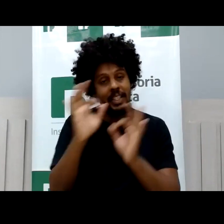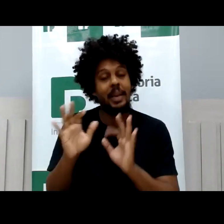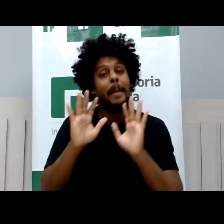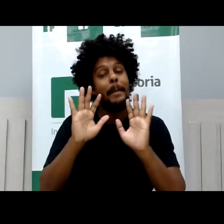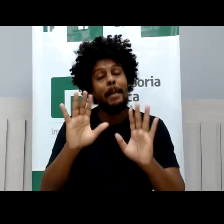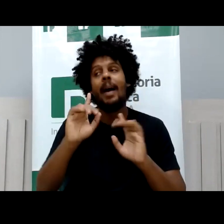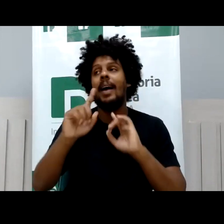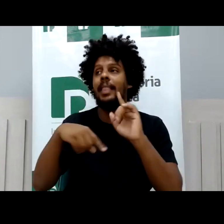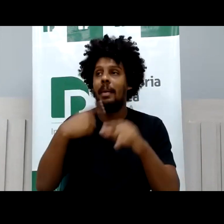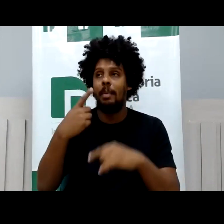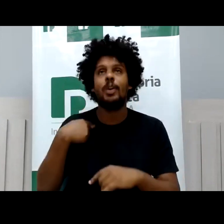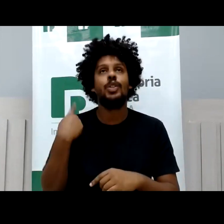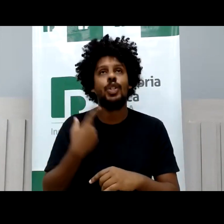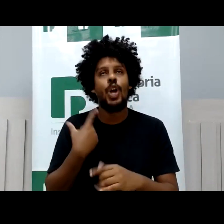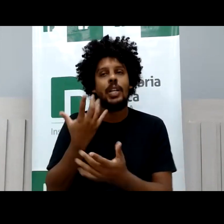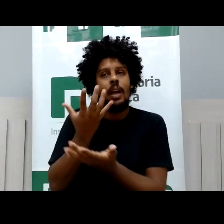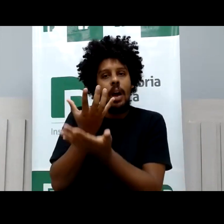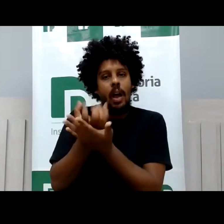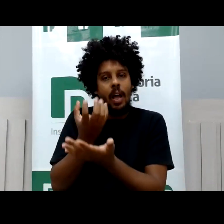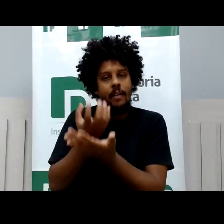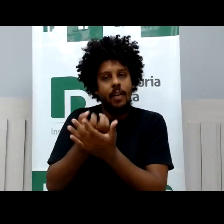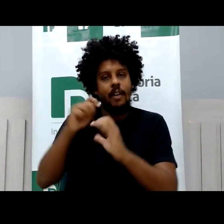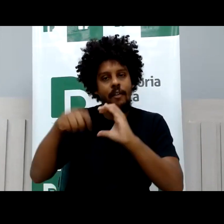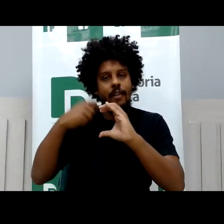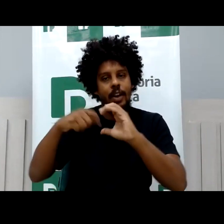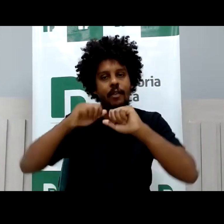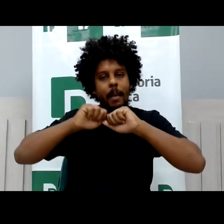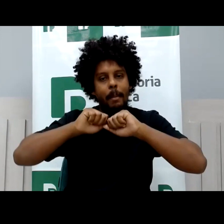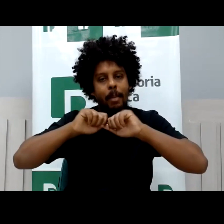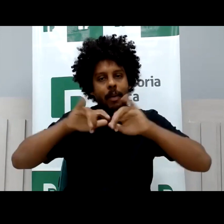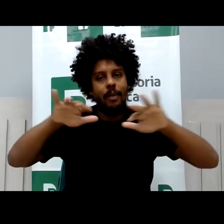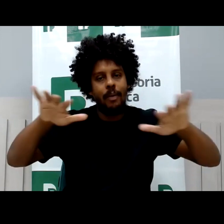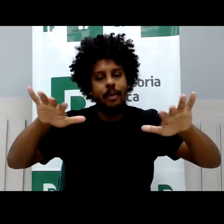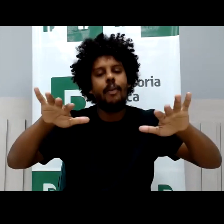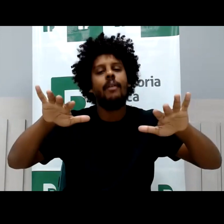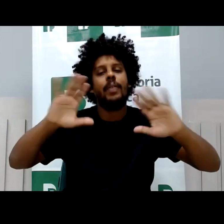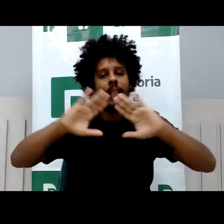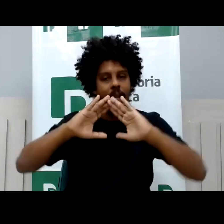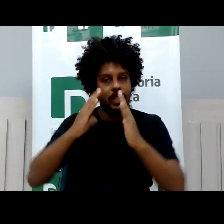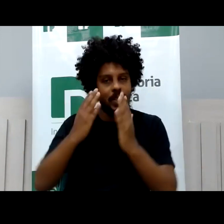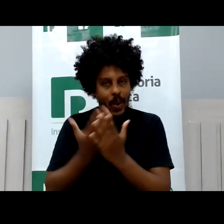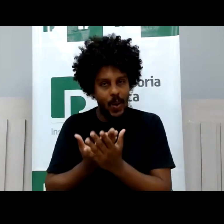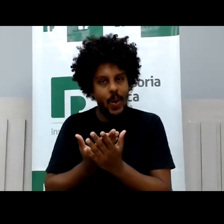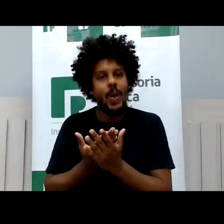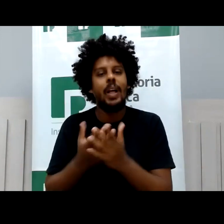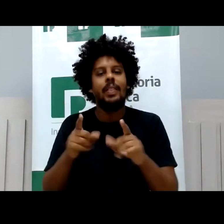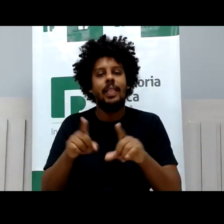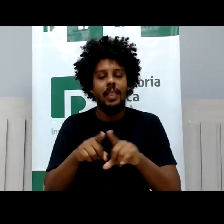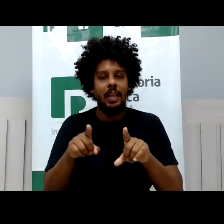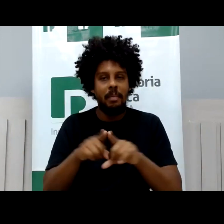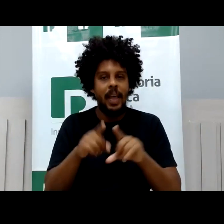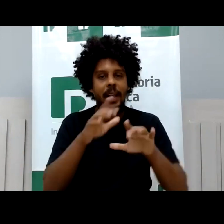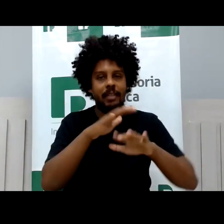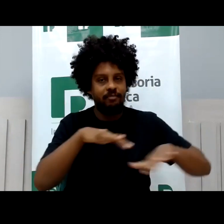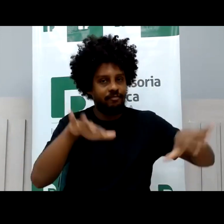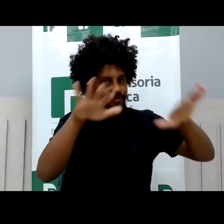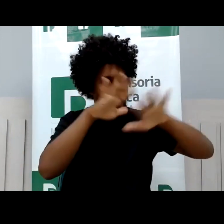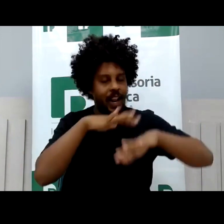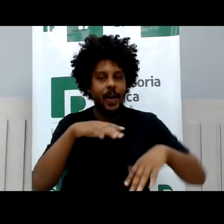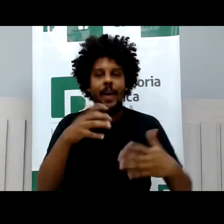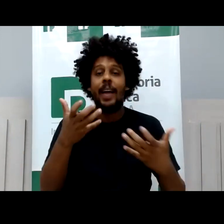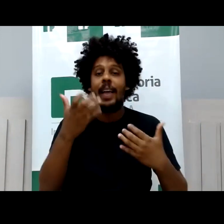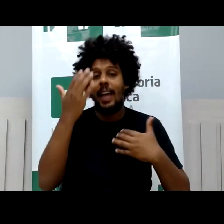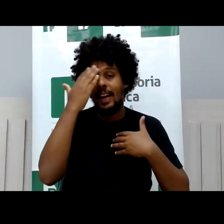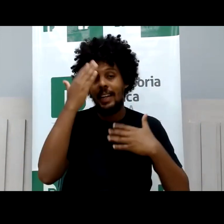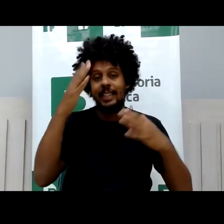todo mundo da rede e para as escolas então pode encerrar aí pronto agradeço agradeço a todos os presentes que estão aqui porque às